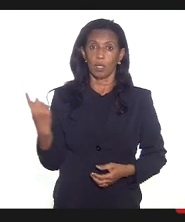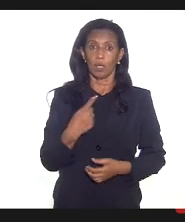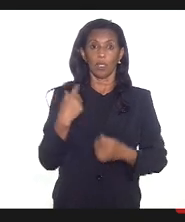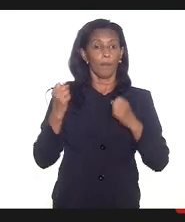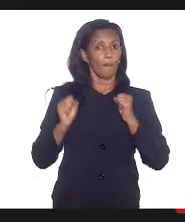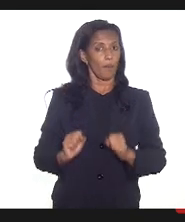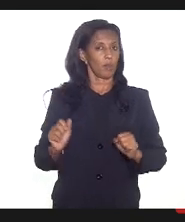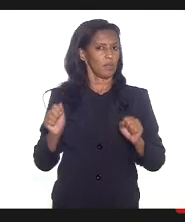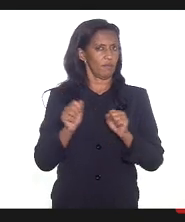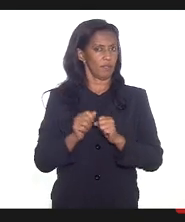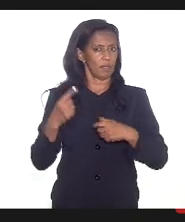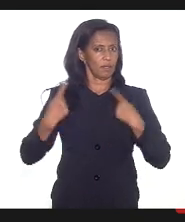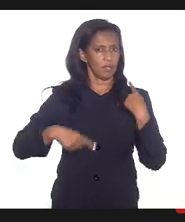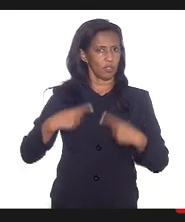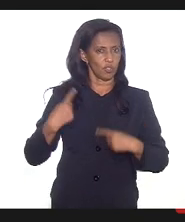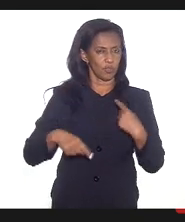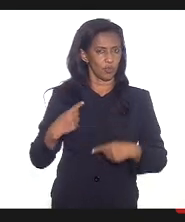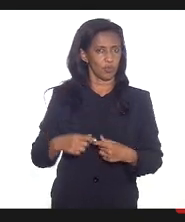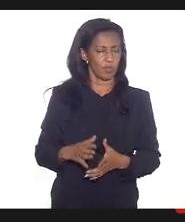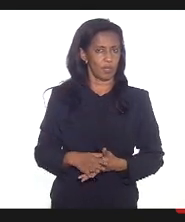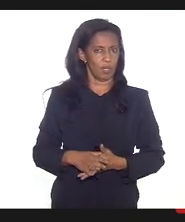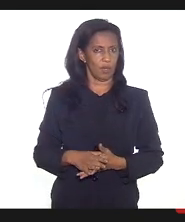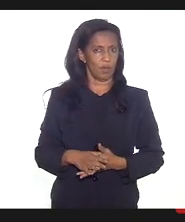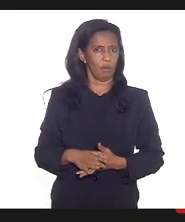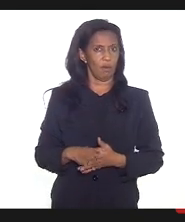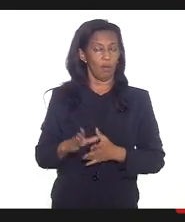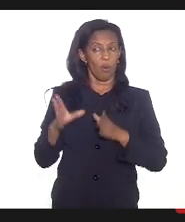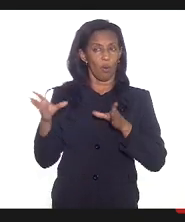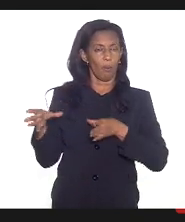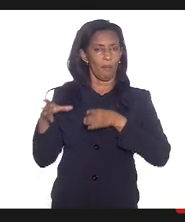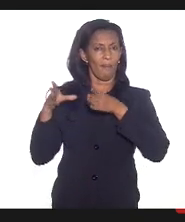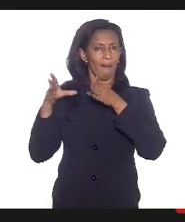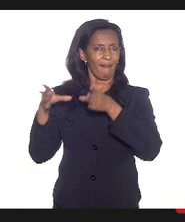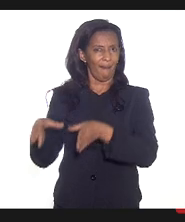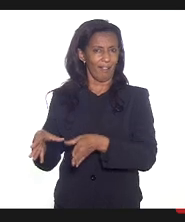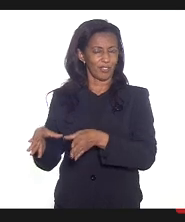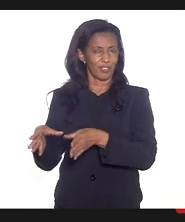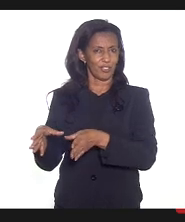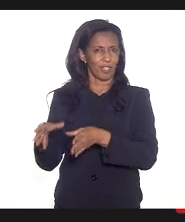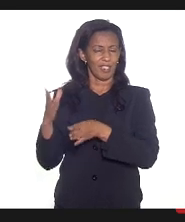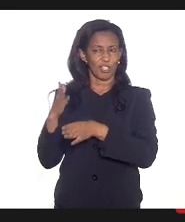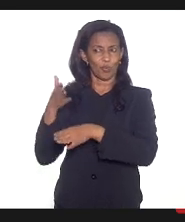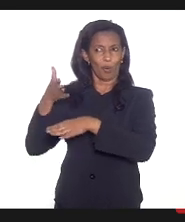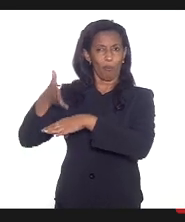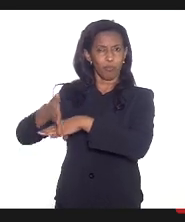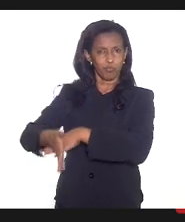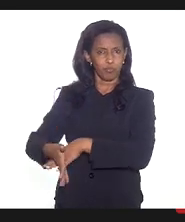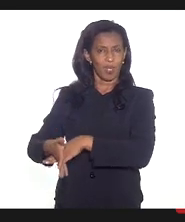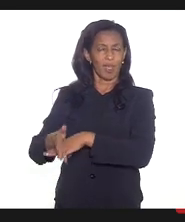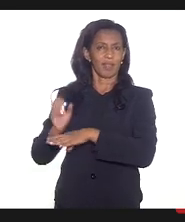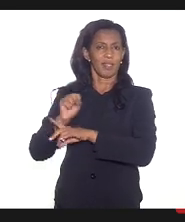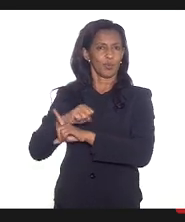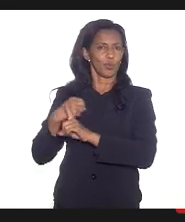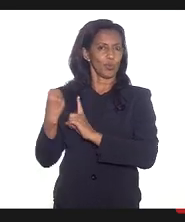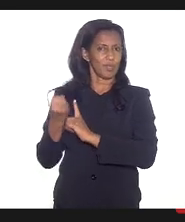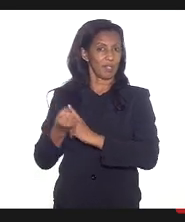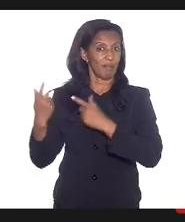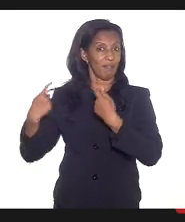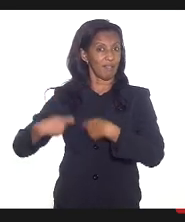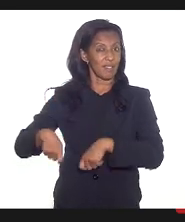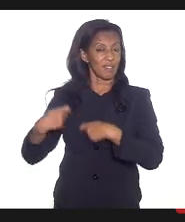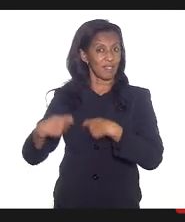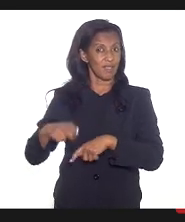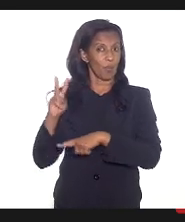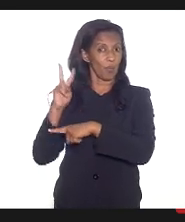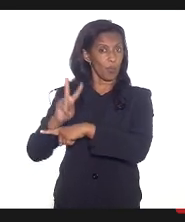fazer dessa discussão uma caixa de ressonância que a gente possa introjetar na nossa sociedade a necessidade